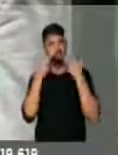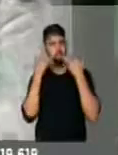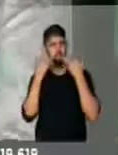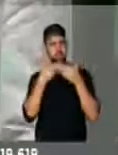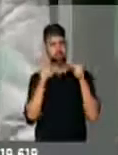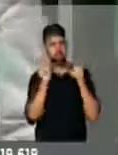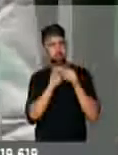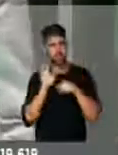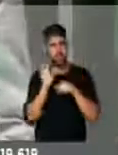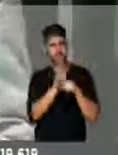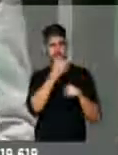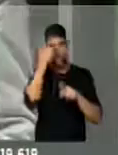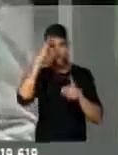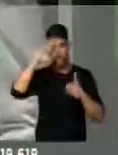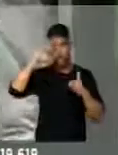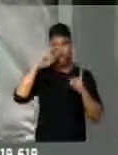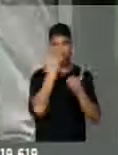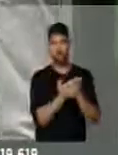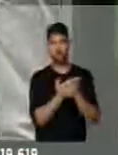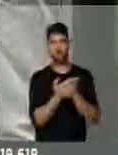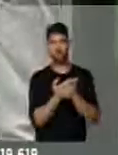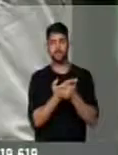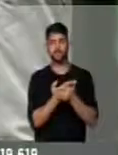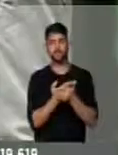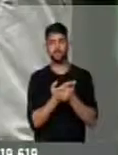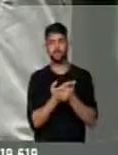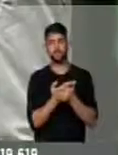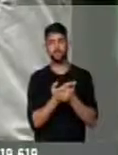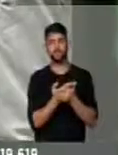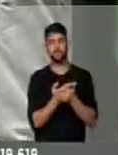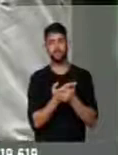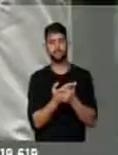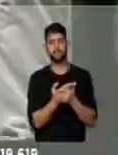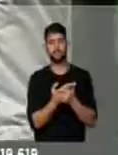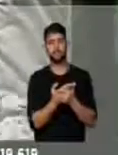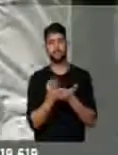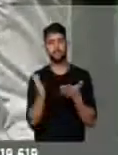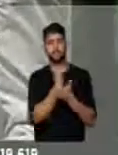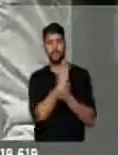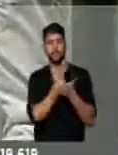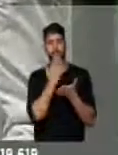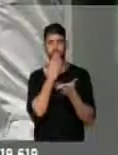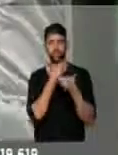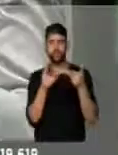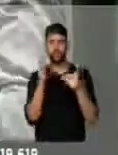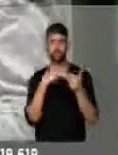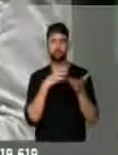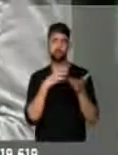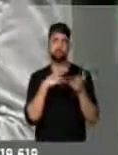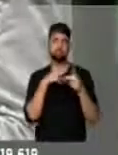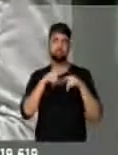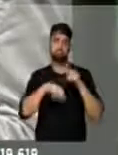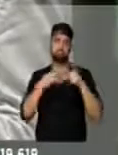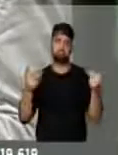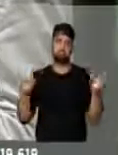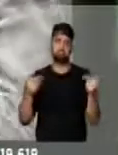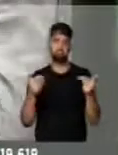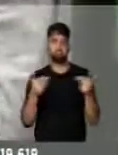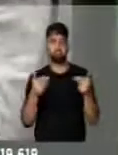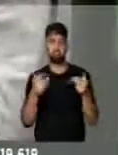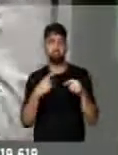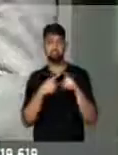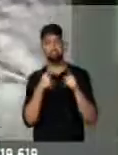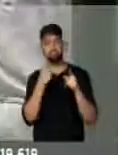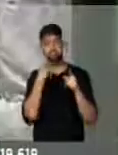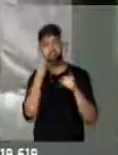ou aqueles que acreditam em algum tipo de atividade. É